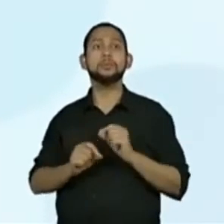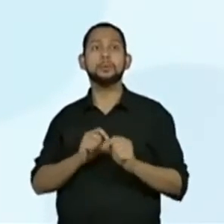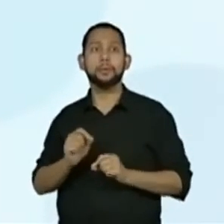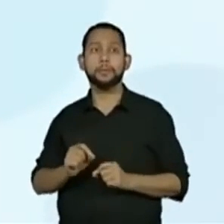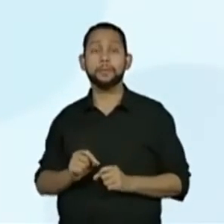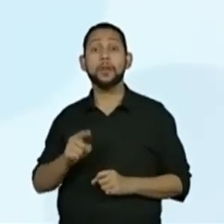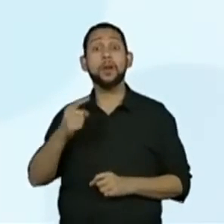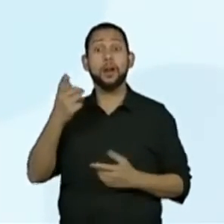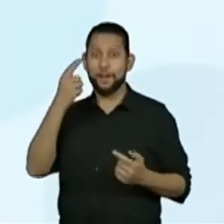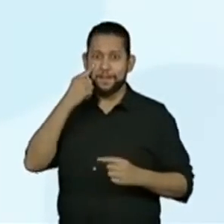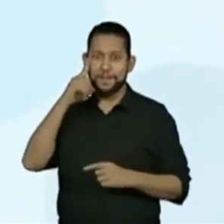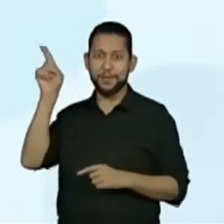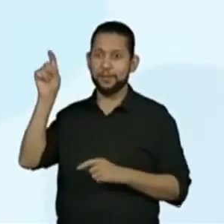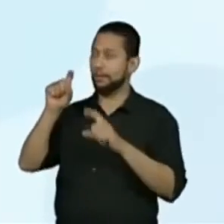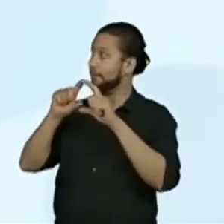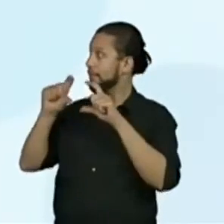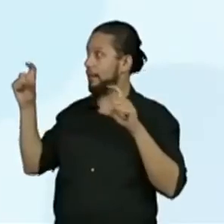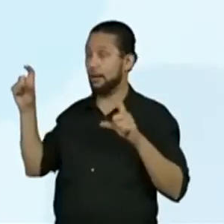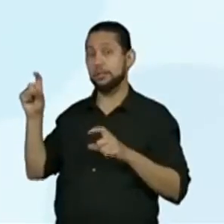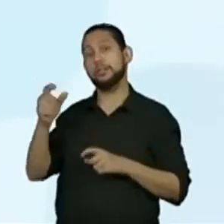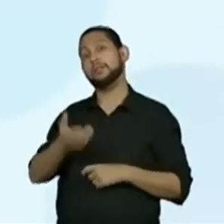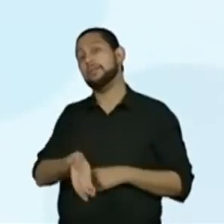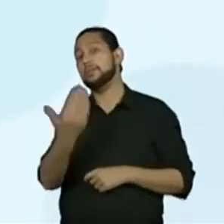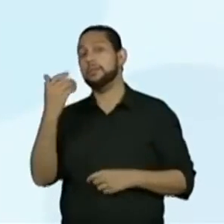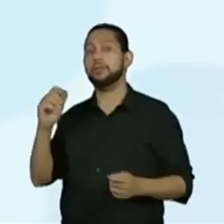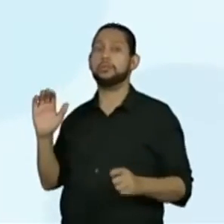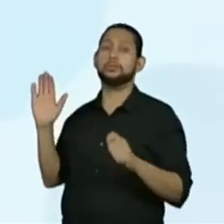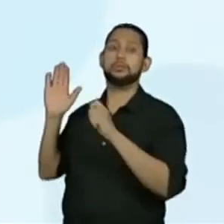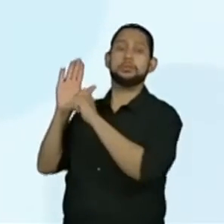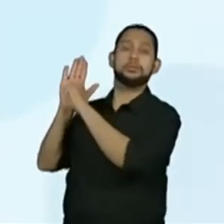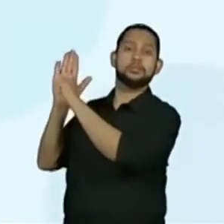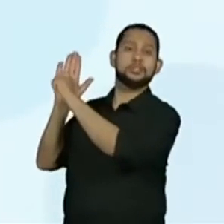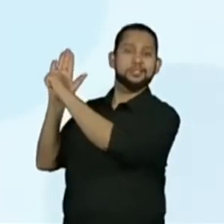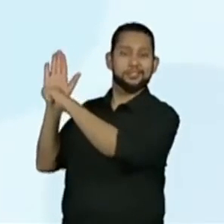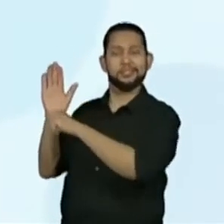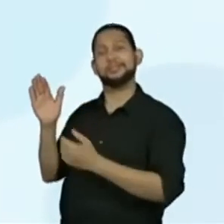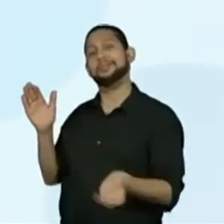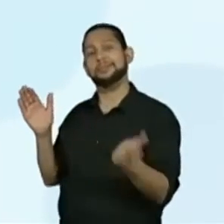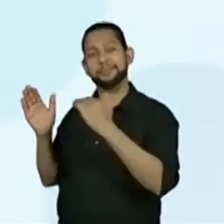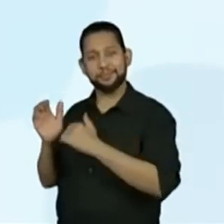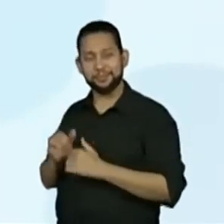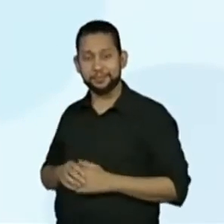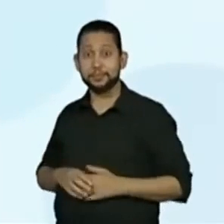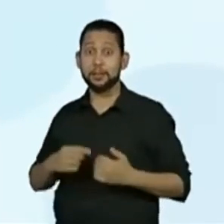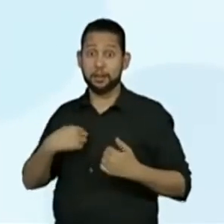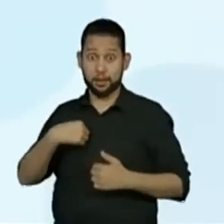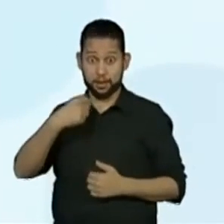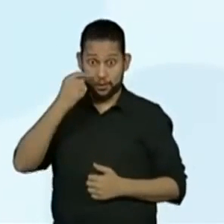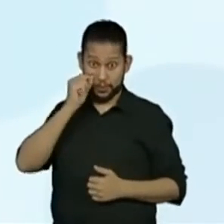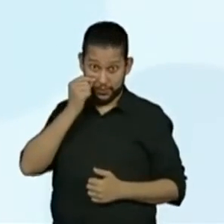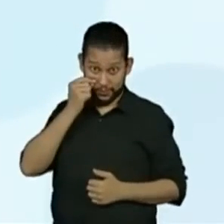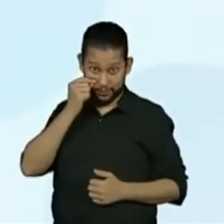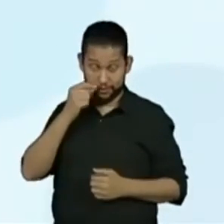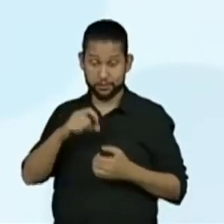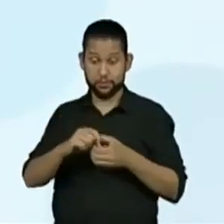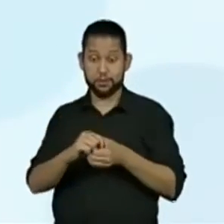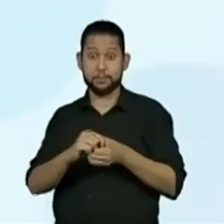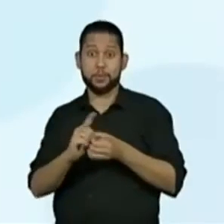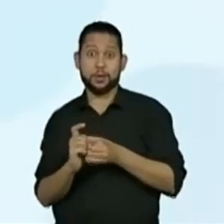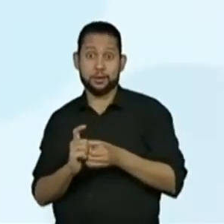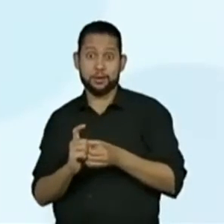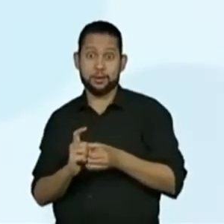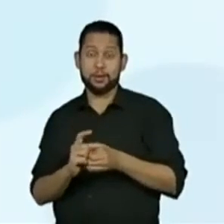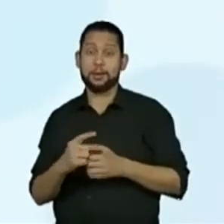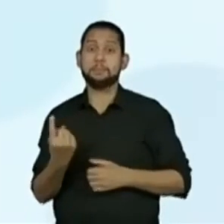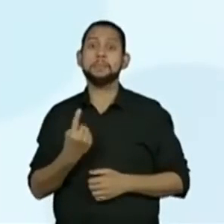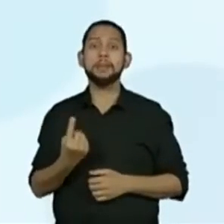completar esta frase. Vou repetir. As chances da professora Aline abrir o cadeado na primeira